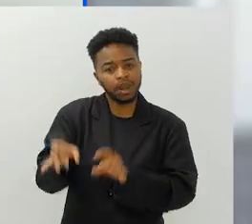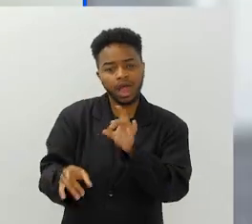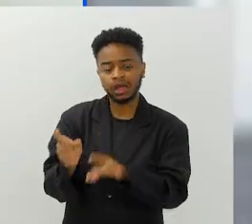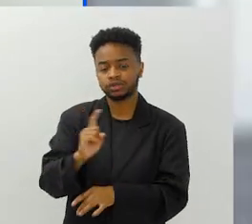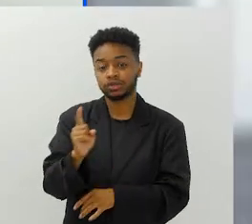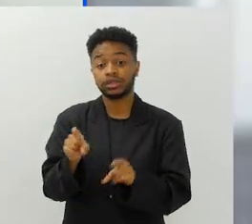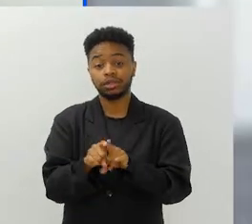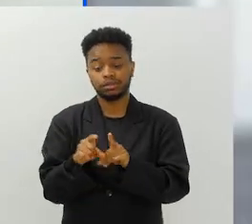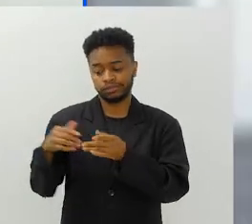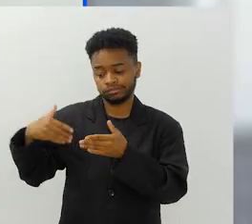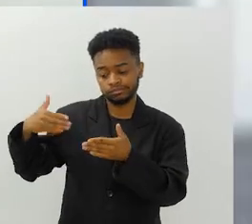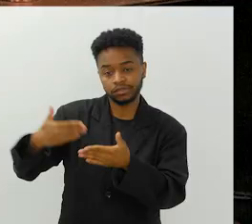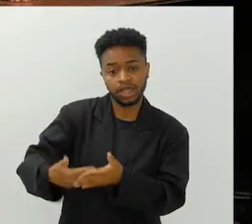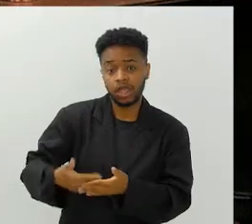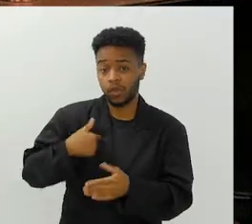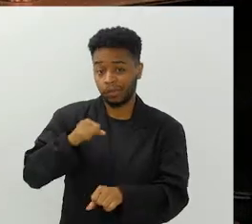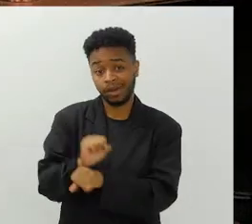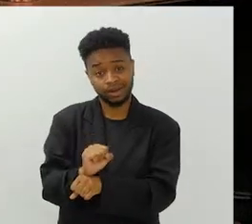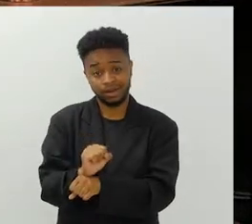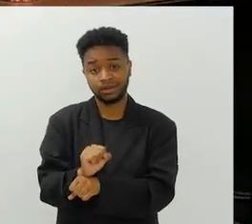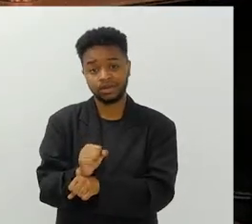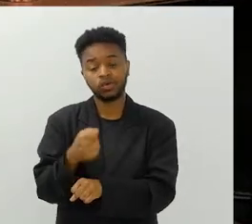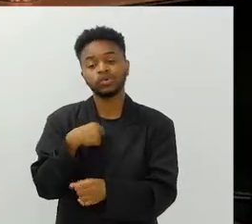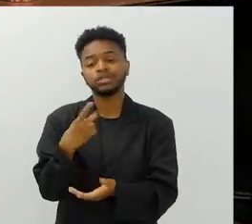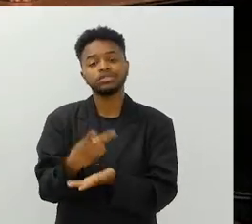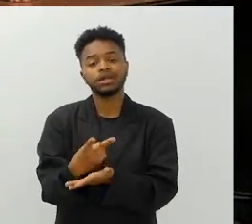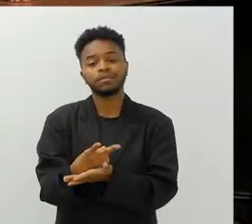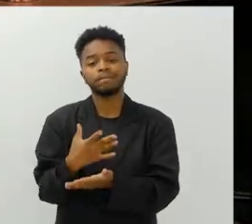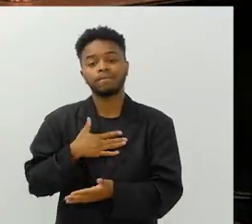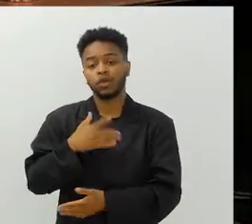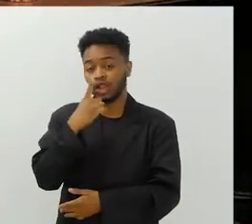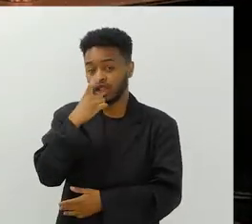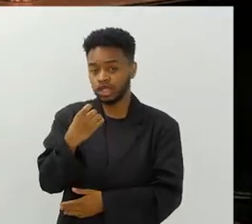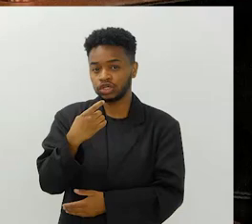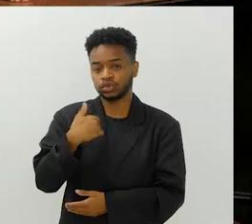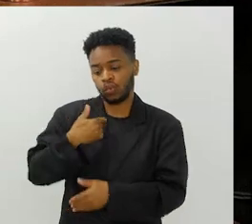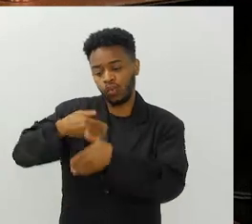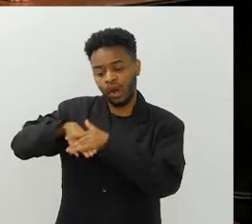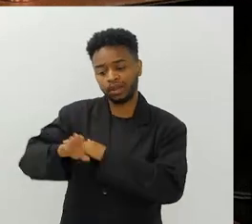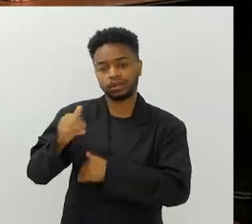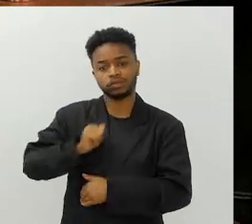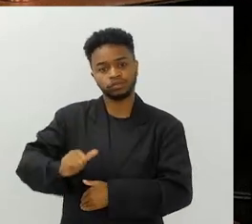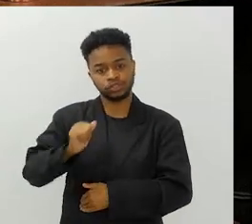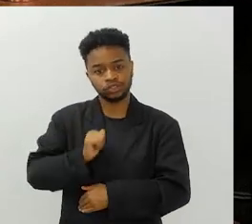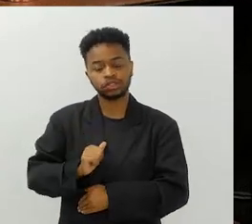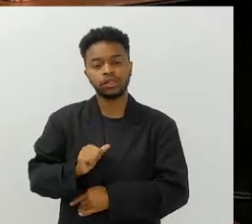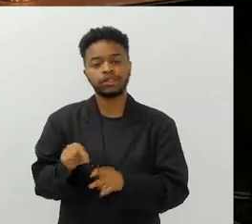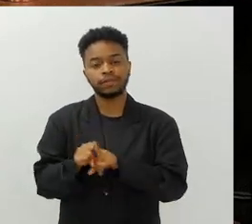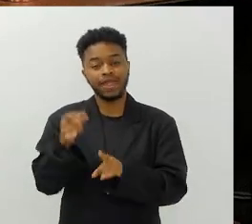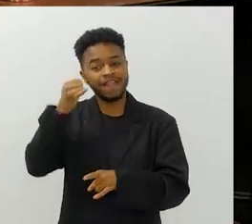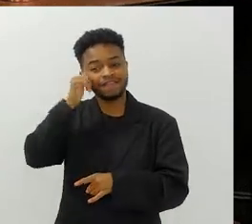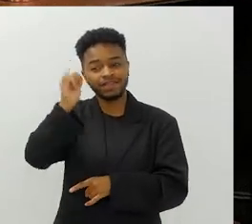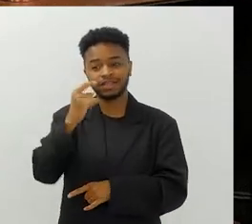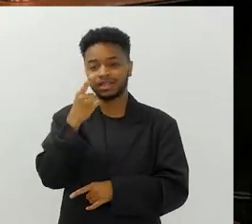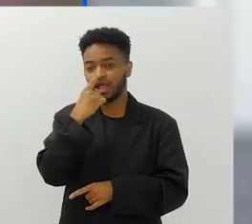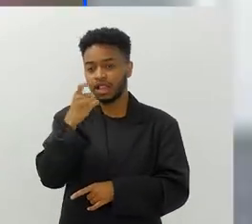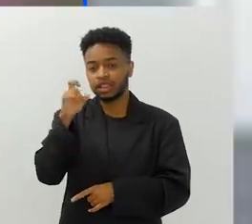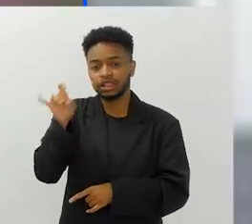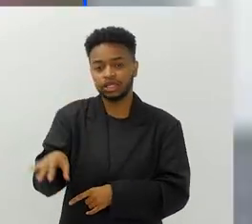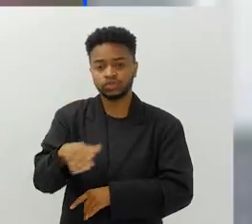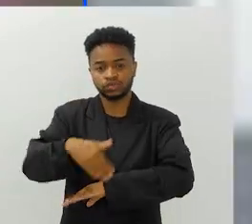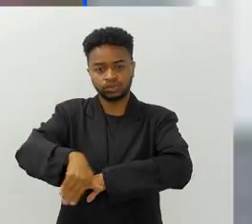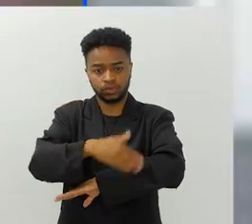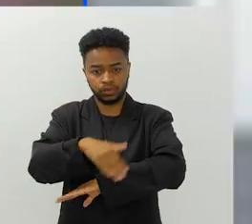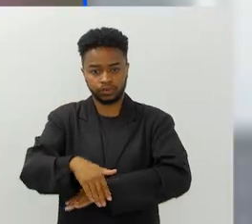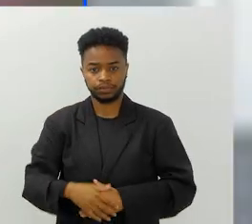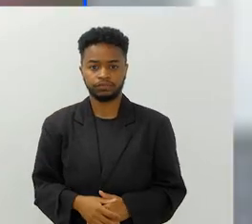enfim. E eu, a partir dessa época, eu nunca mais fiz isso, eu jogo meu plástico dentro da minha mochila, né? Para não jogar no chão.